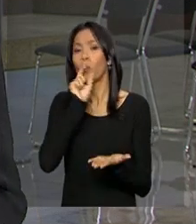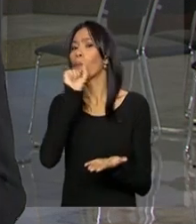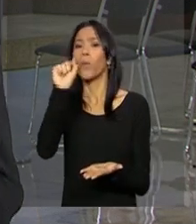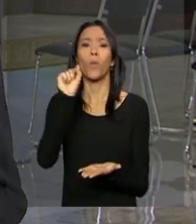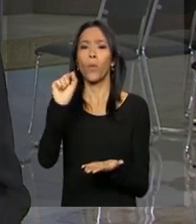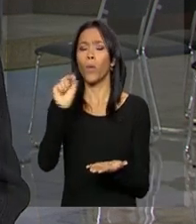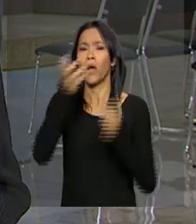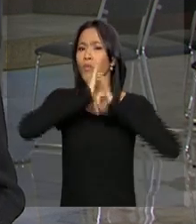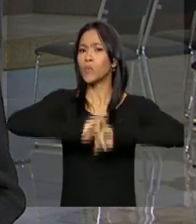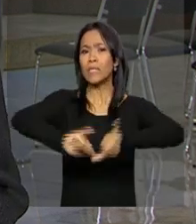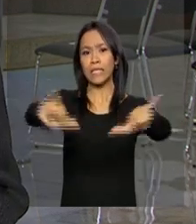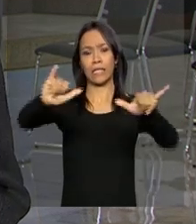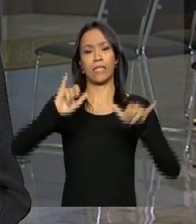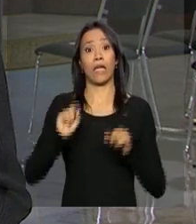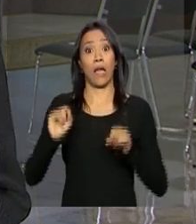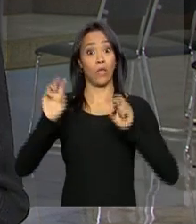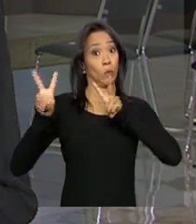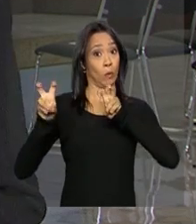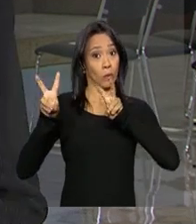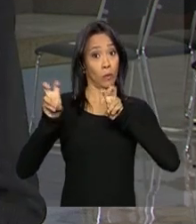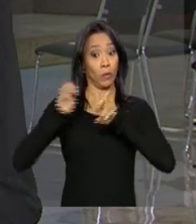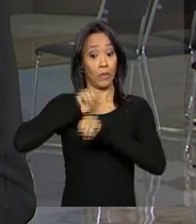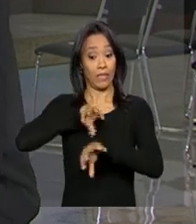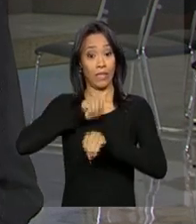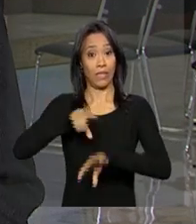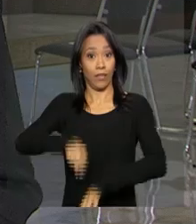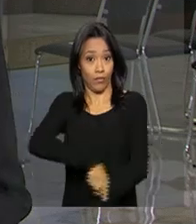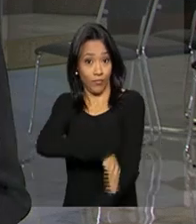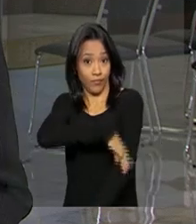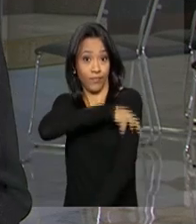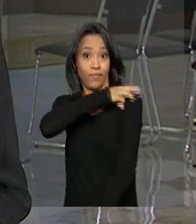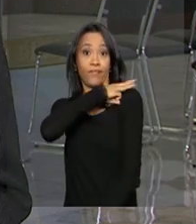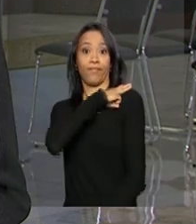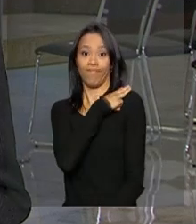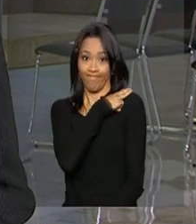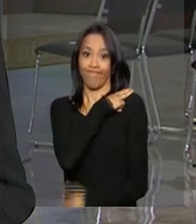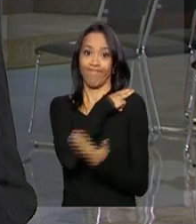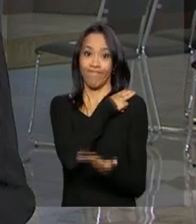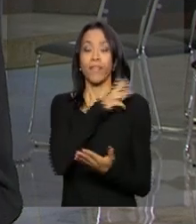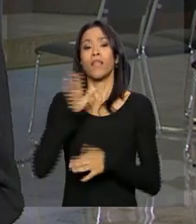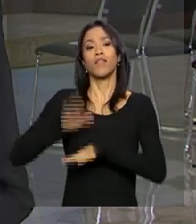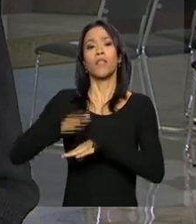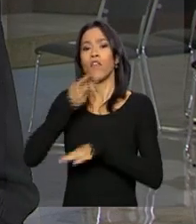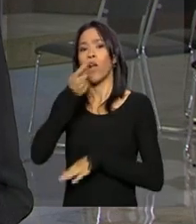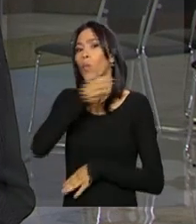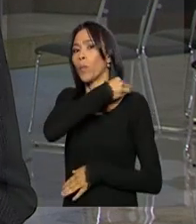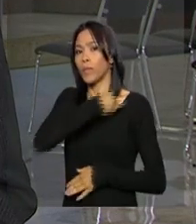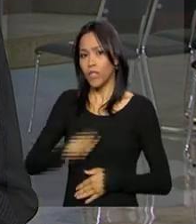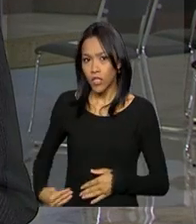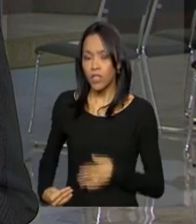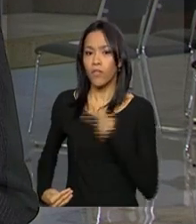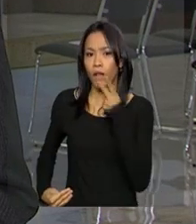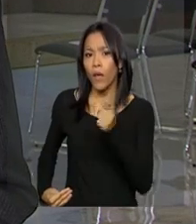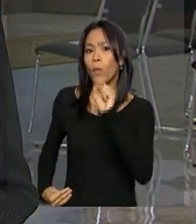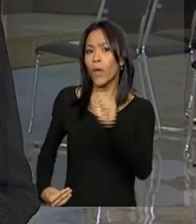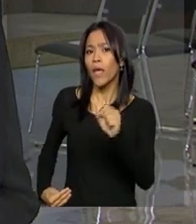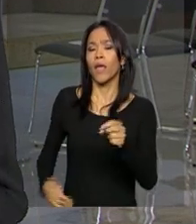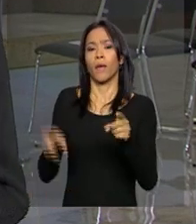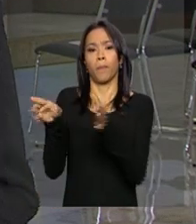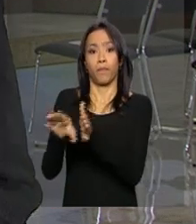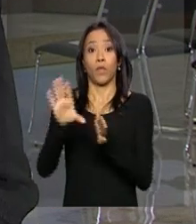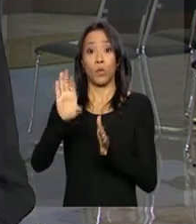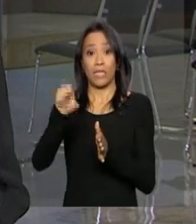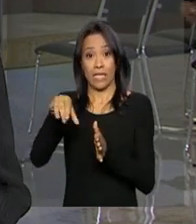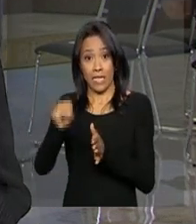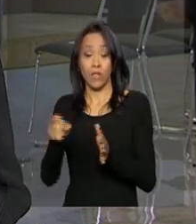fazer anúncios relacionados com a educação básica. A expectativa é que o ministro fale sobre ações como o Censo Escolar,